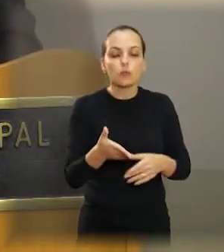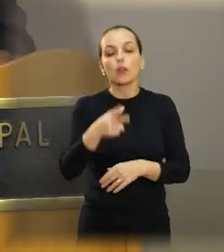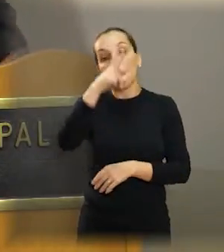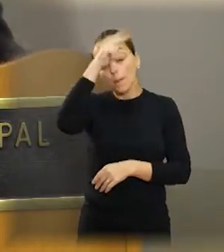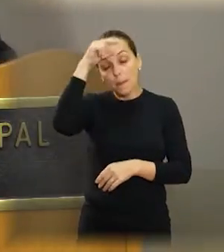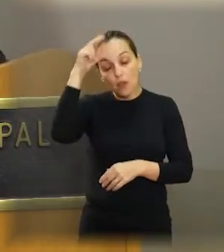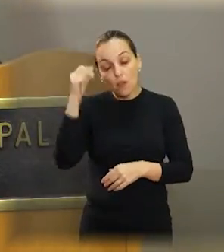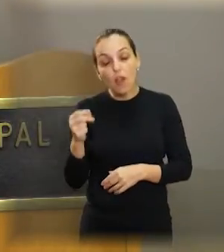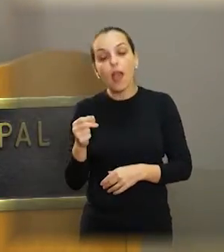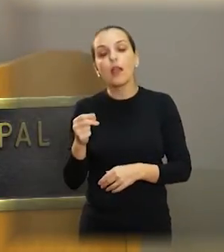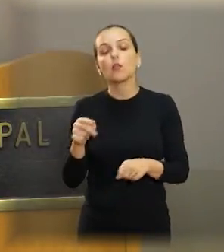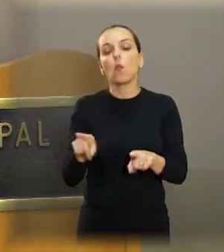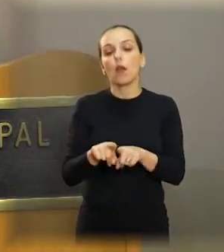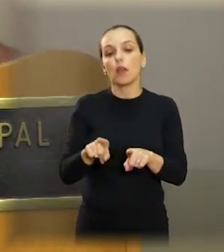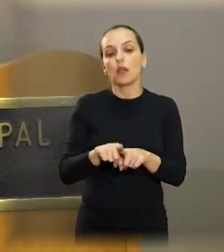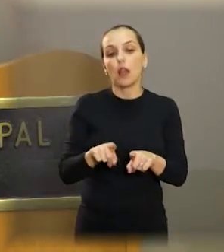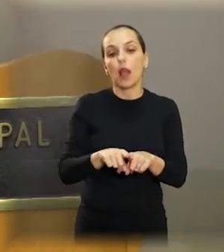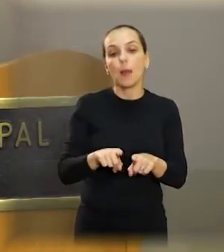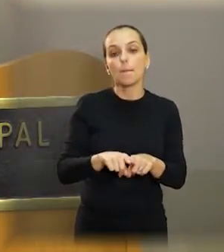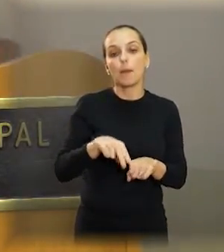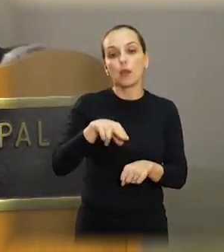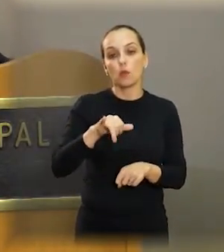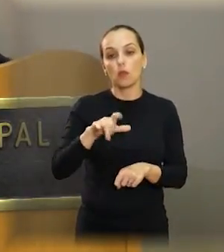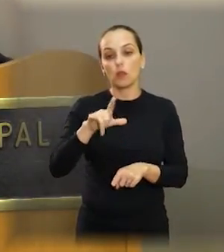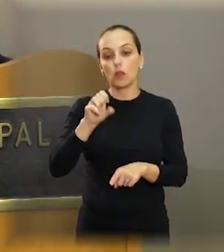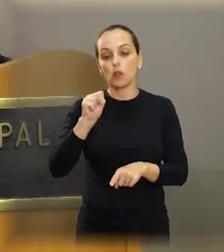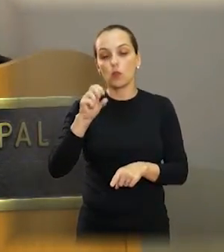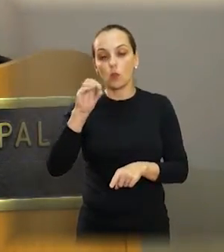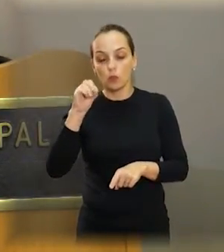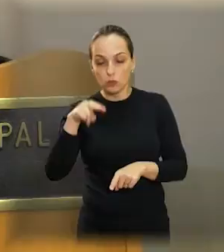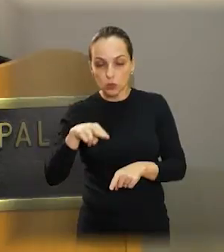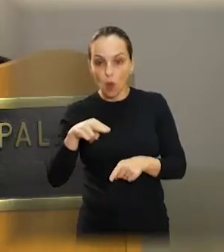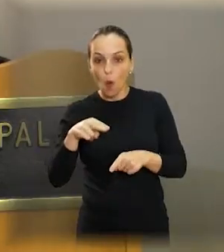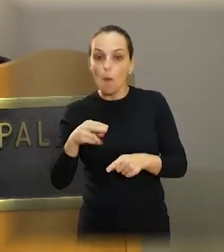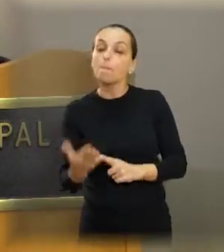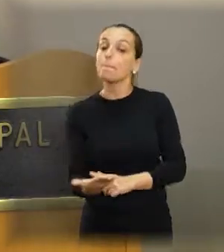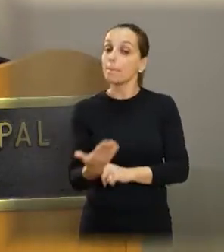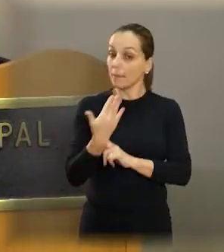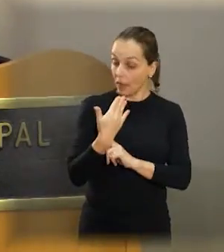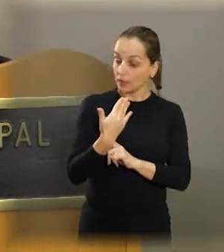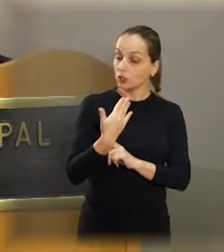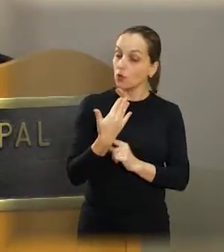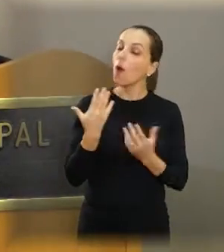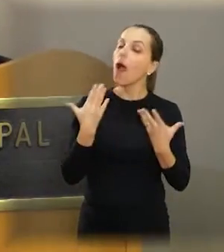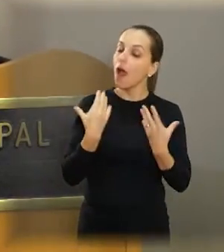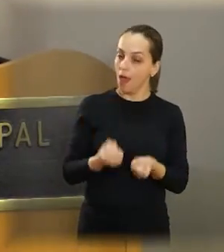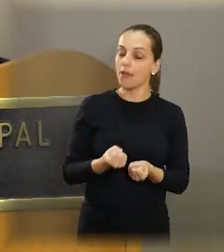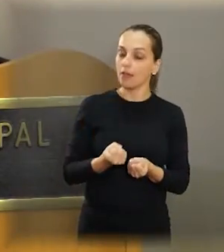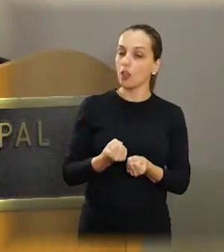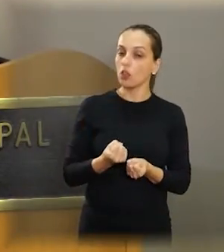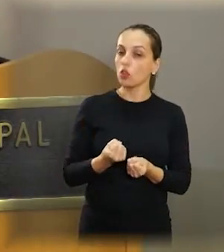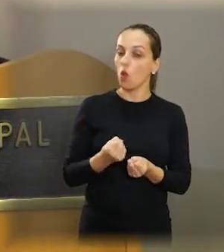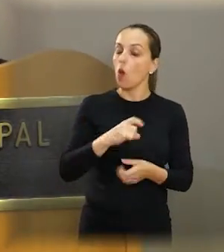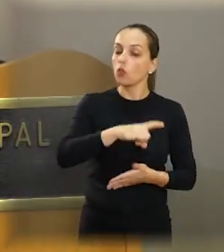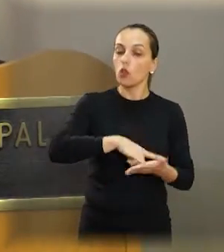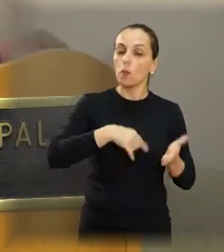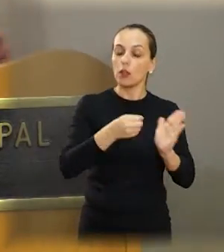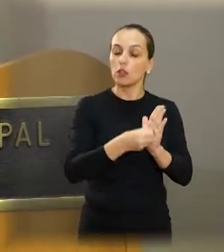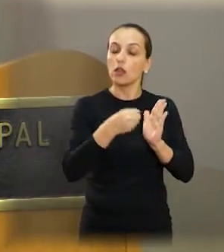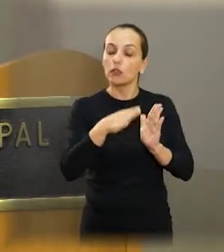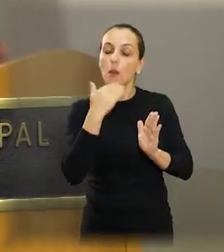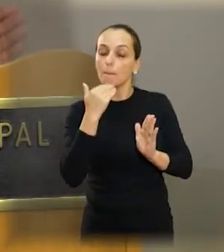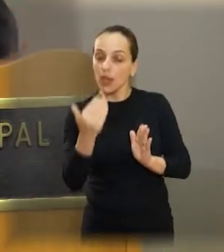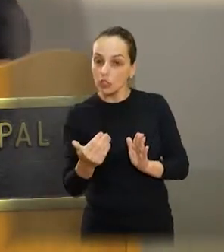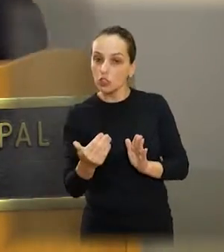veio atender o nosso pedido, nossa indicação, que está aqui, que eu fiz indicação para executivo, para o Nilson Carneiro, para colocar